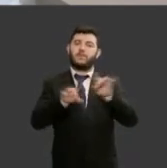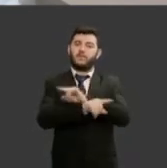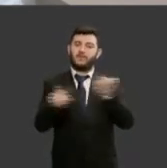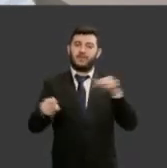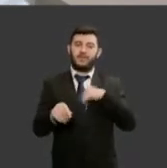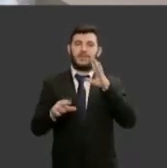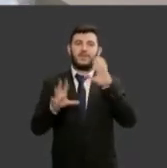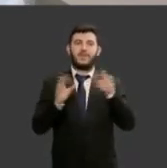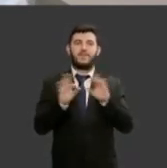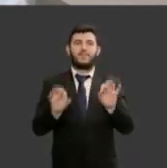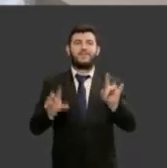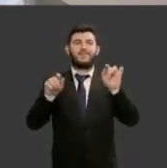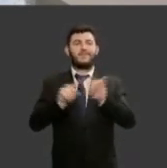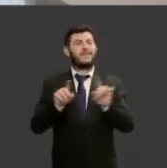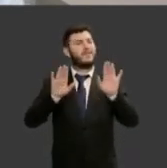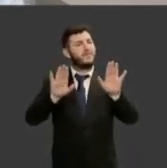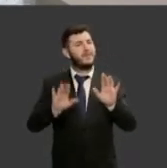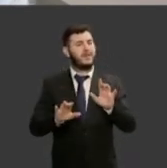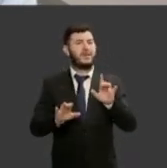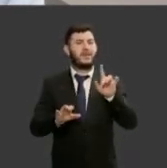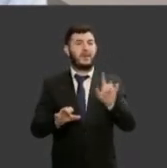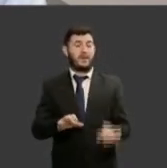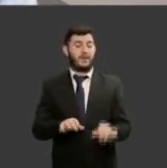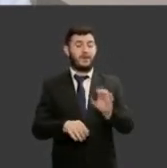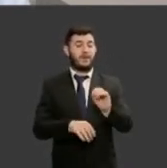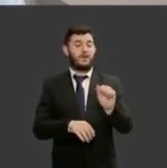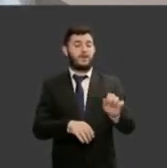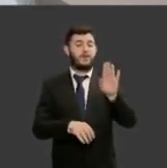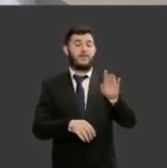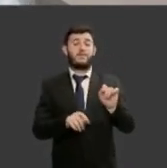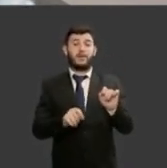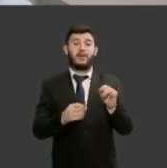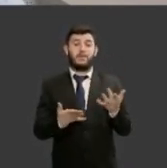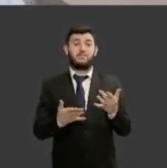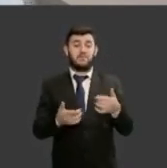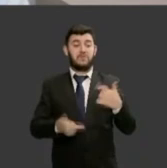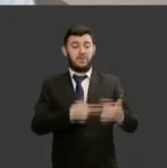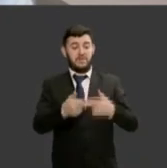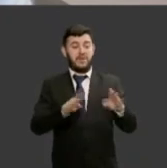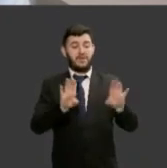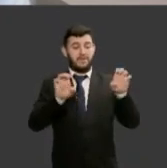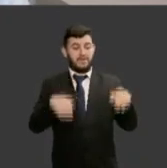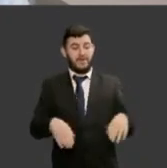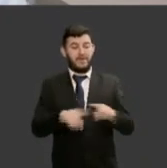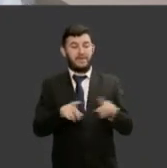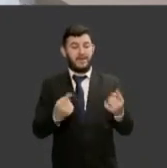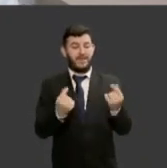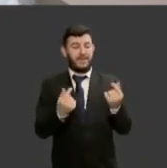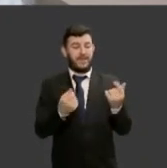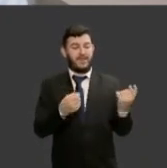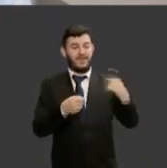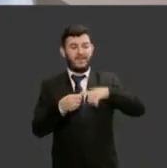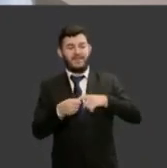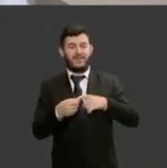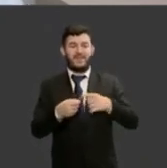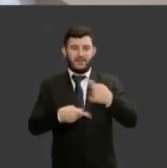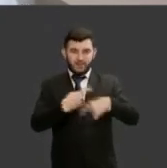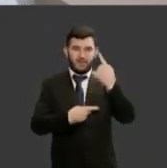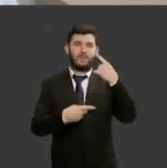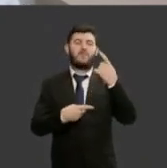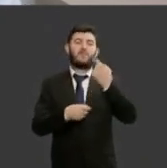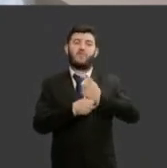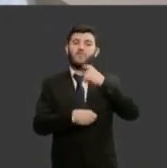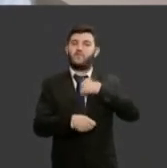que engrandece muito mas que não traz recursos financeiros não tem um retorno que muitas pessoas não sabem que é um trabalho